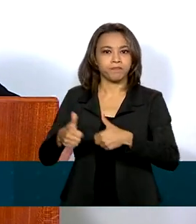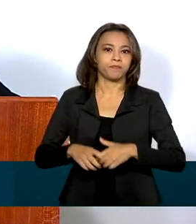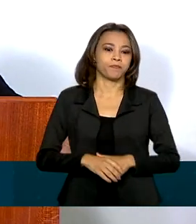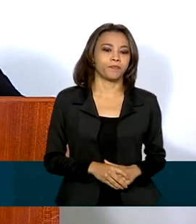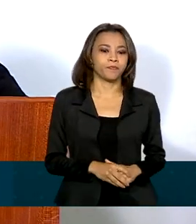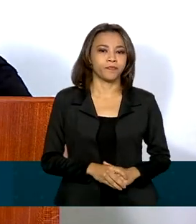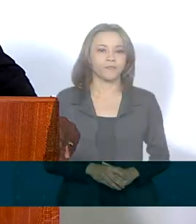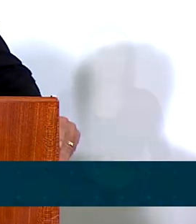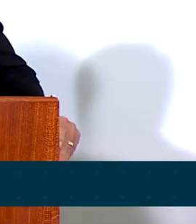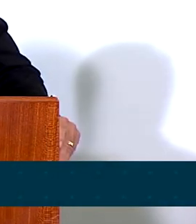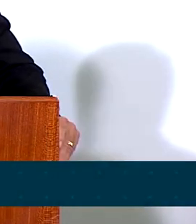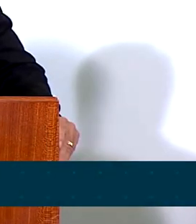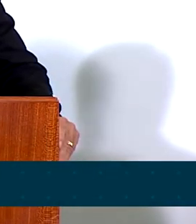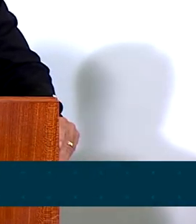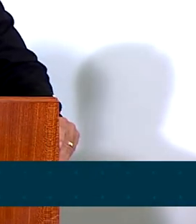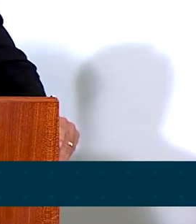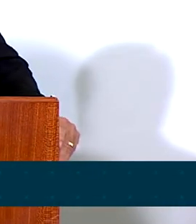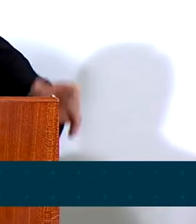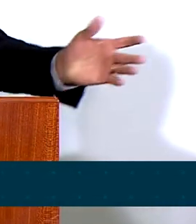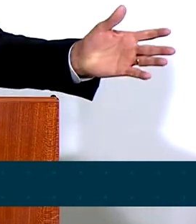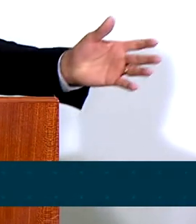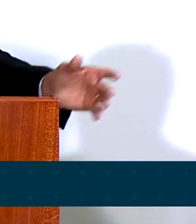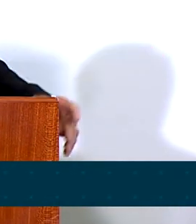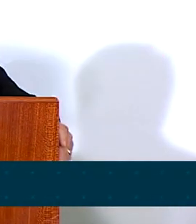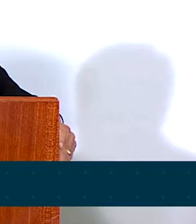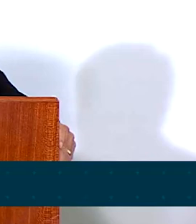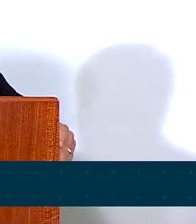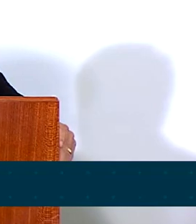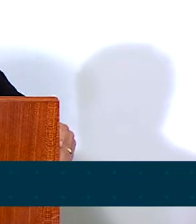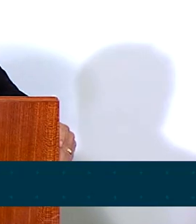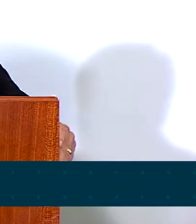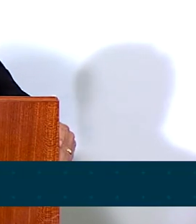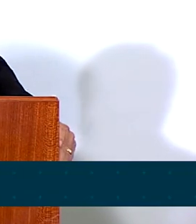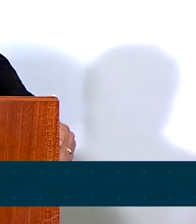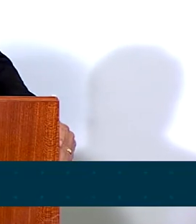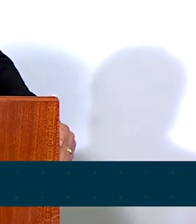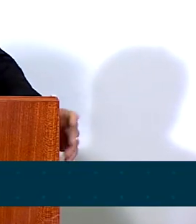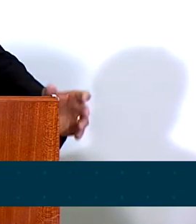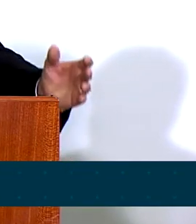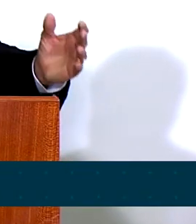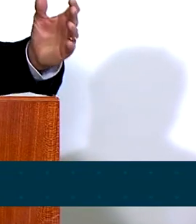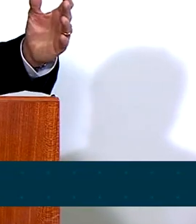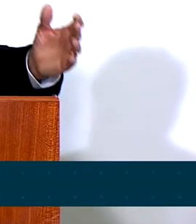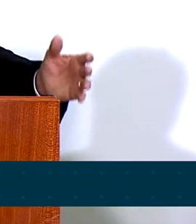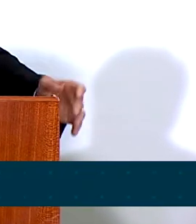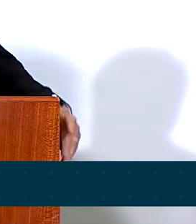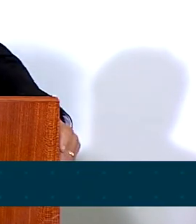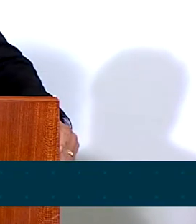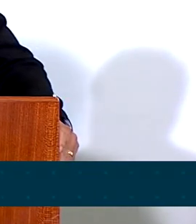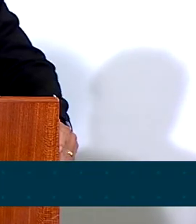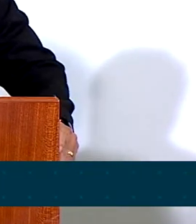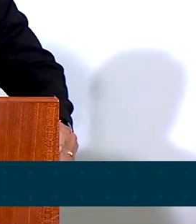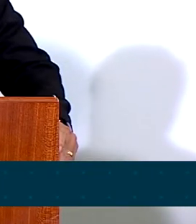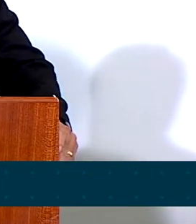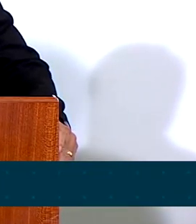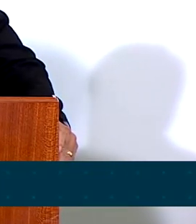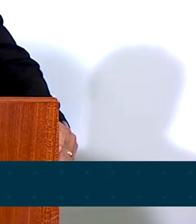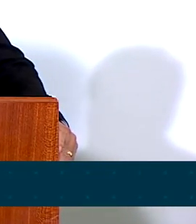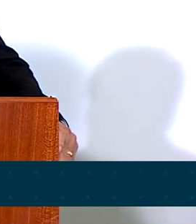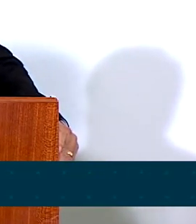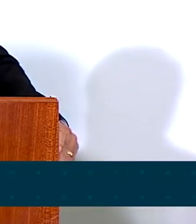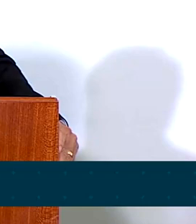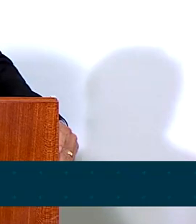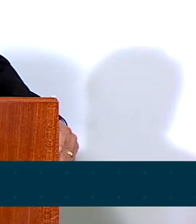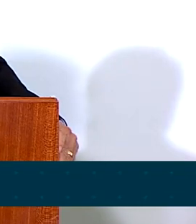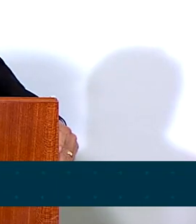Todo dia é motivo de satisfação. Hoje, em especial, os agentes de saúde. Um abraço aos